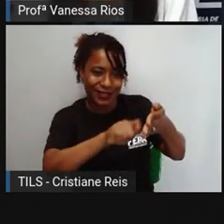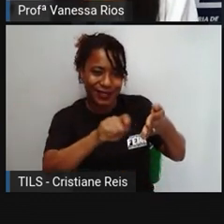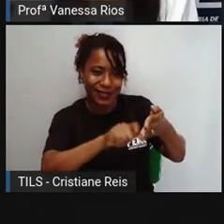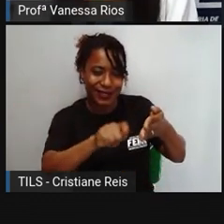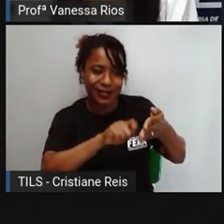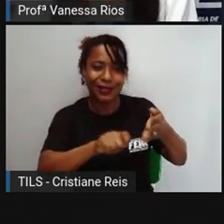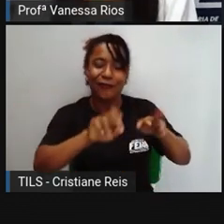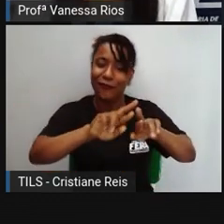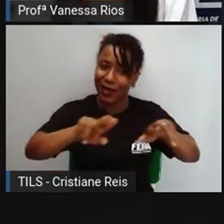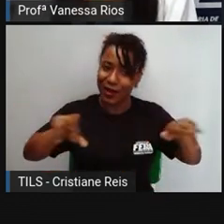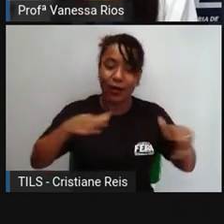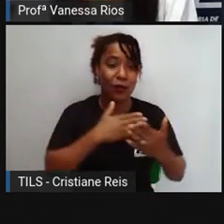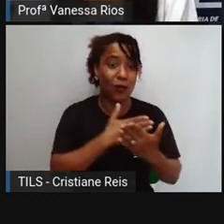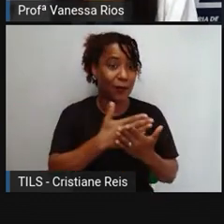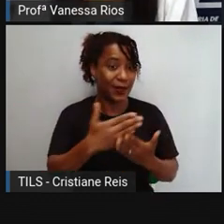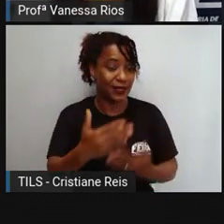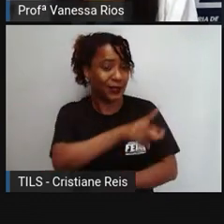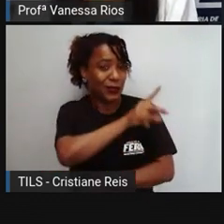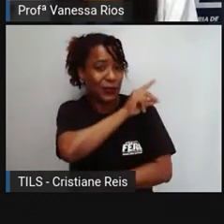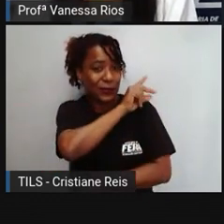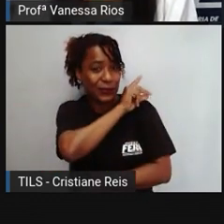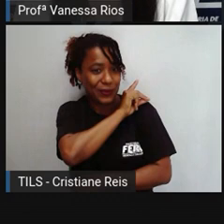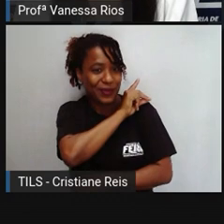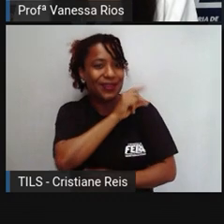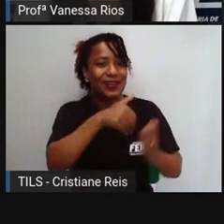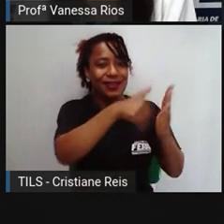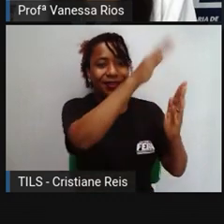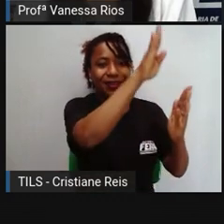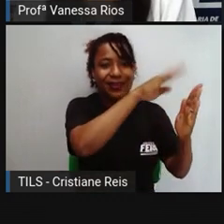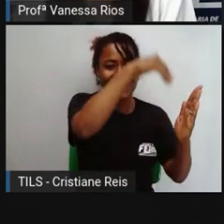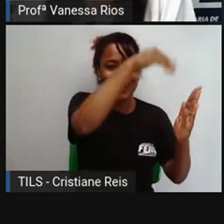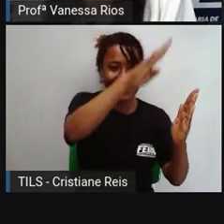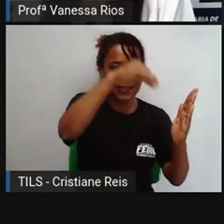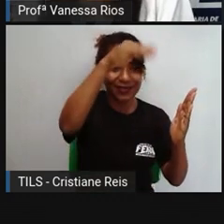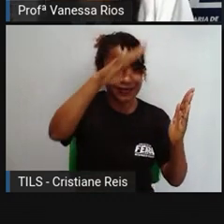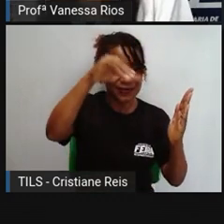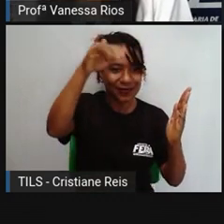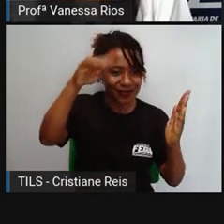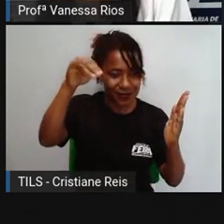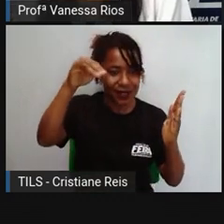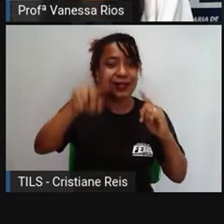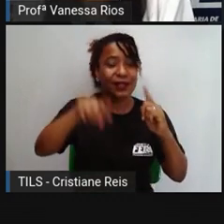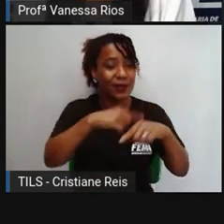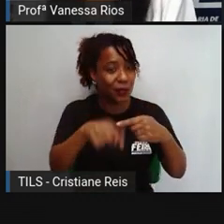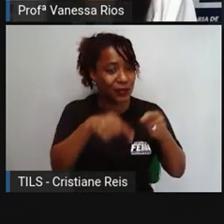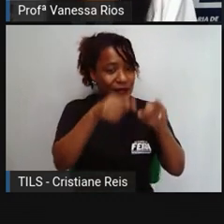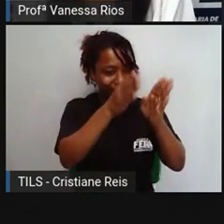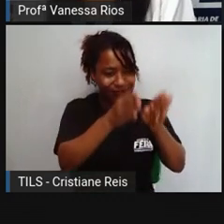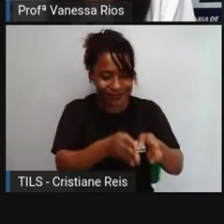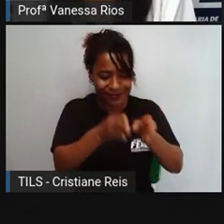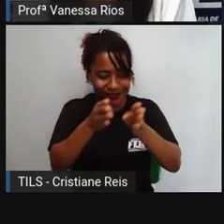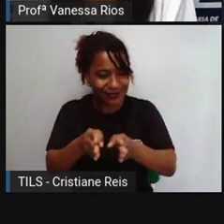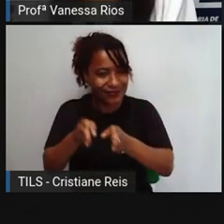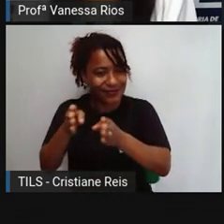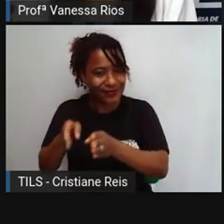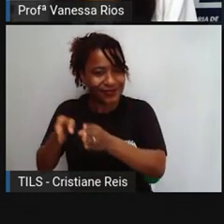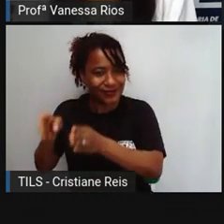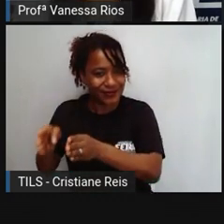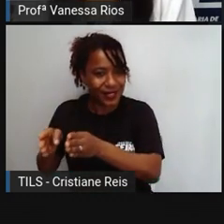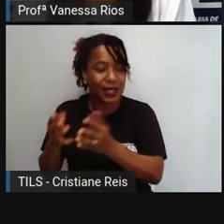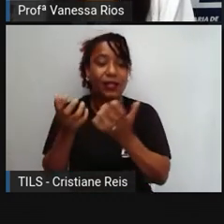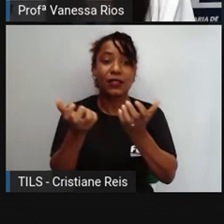aí com as pinturas rupestres, mas passam aí a fazer isso de forma organizada dentro desse processo de querer se